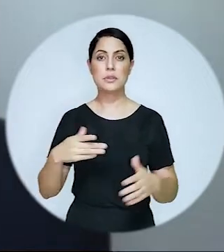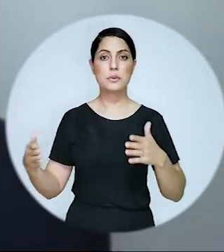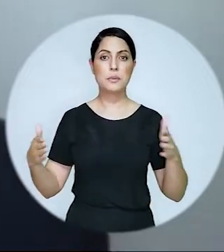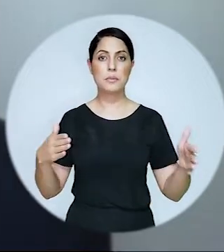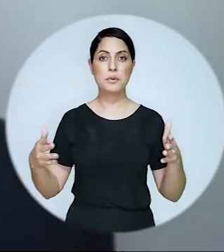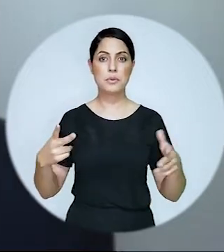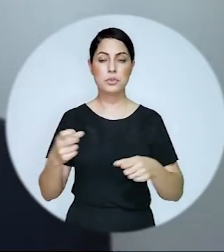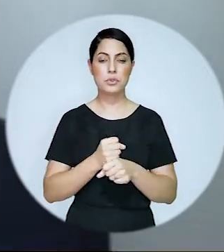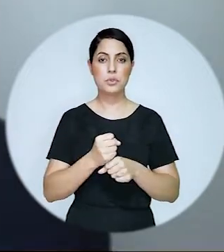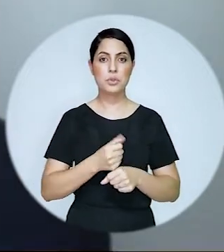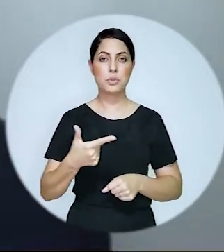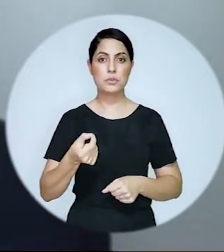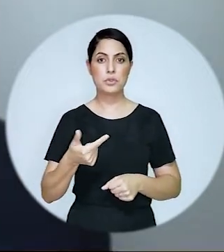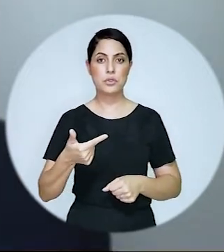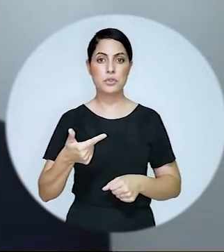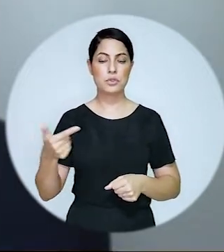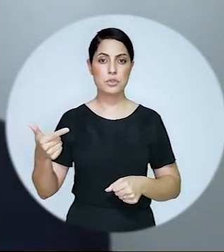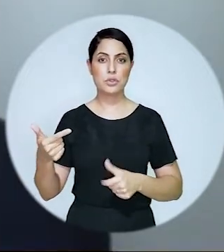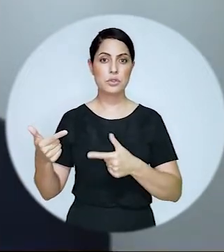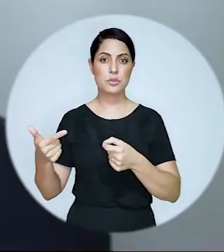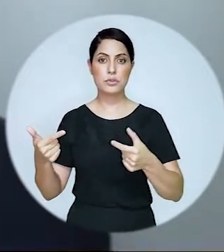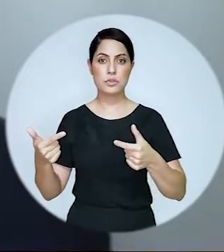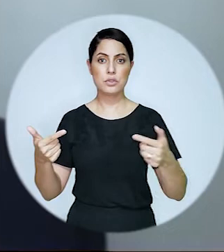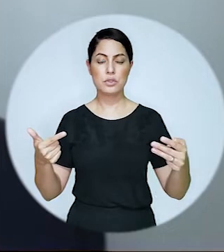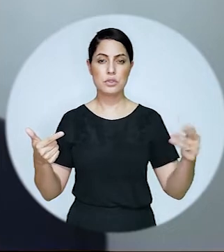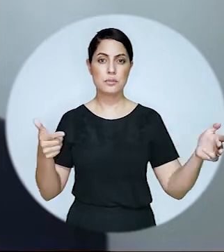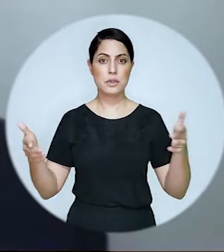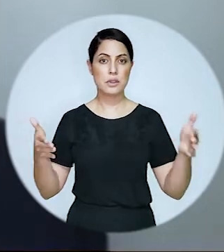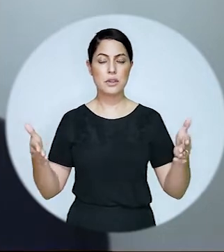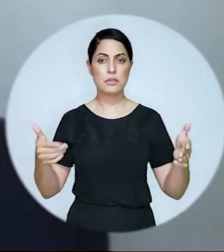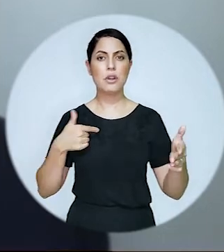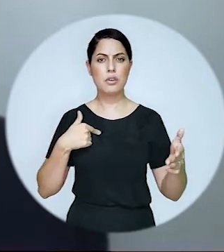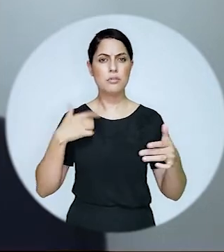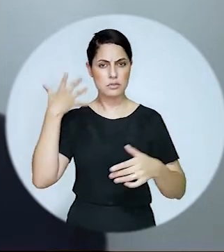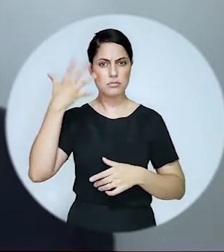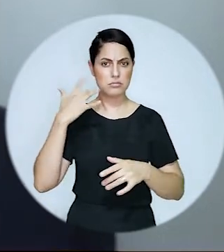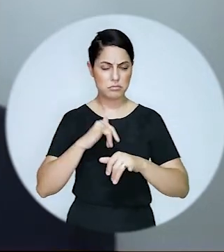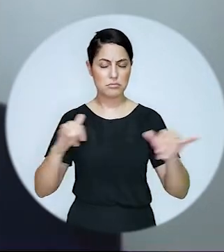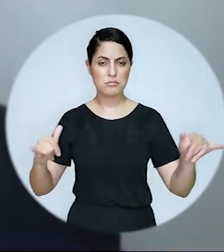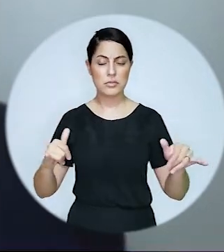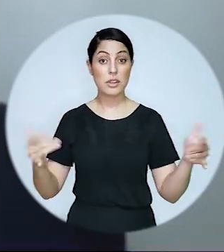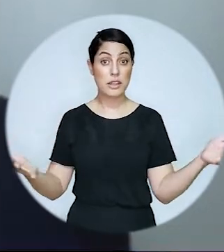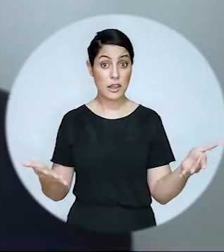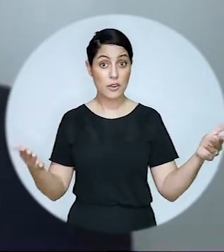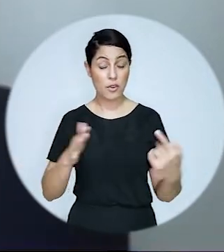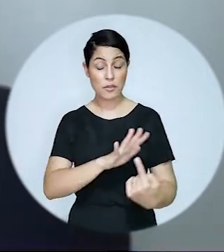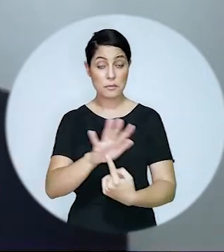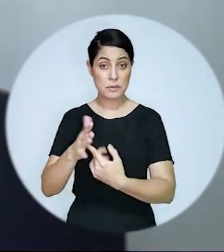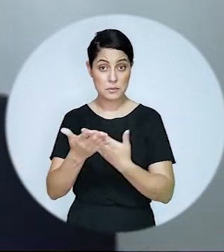para o bienio que começa agora em 2022, 2023, eu fiz questão de mencionar. E já trago aqui para vocês,